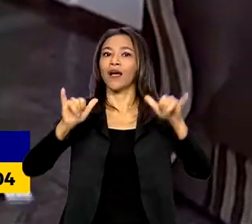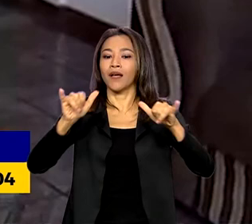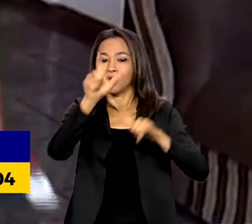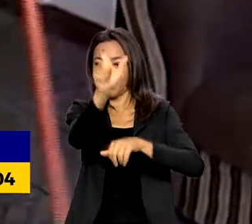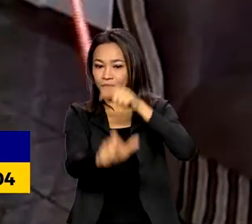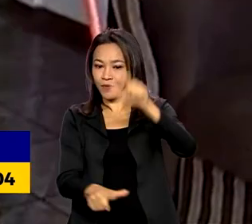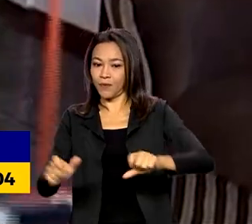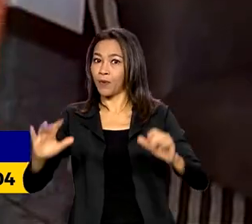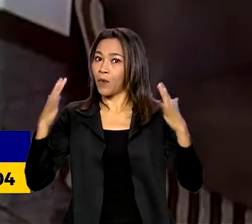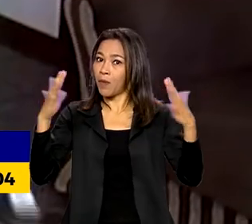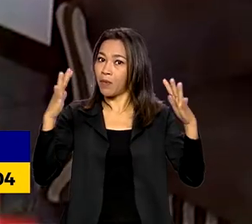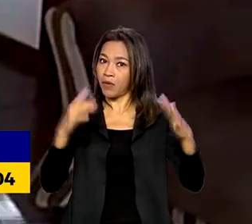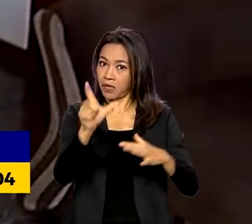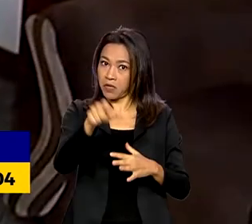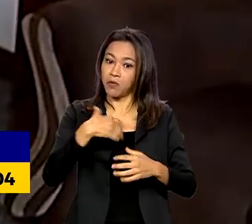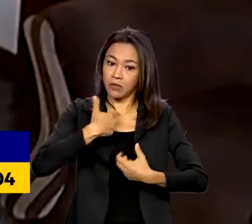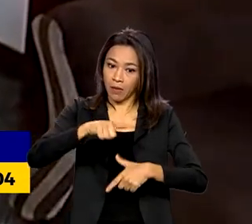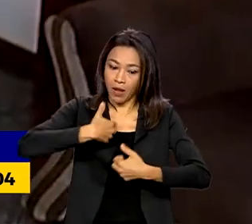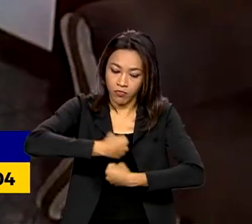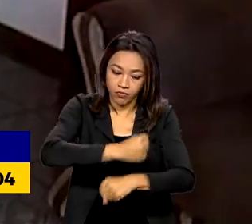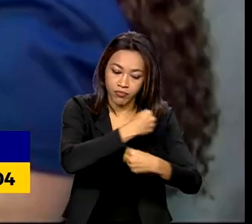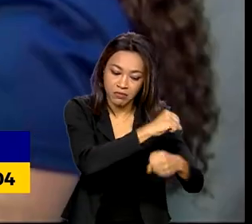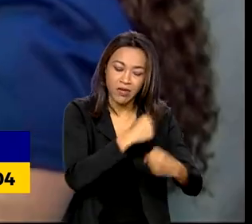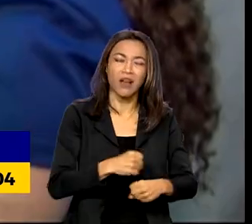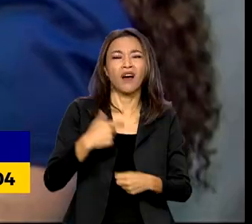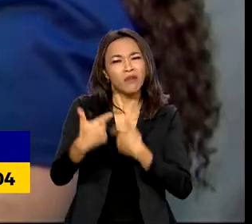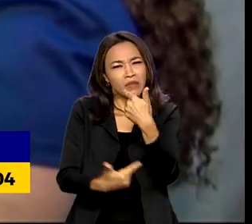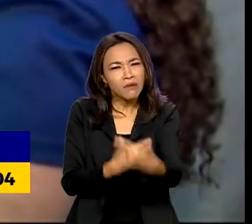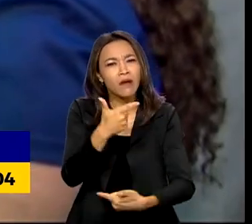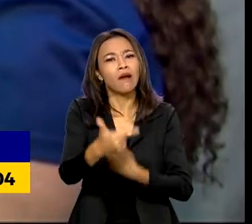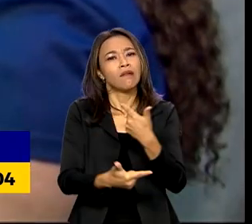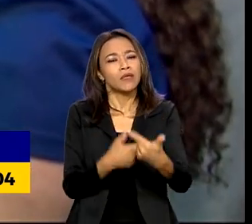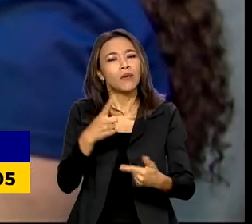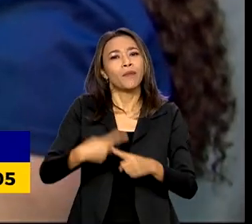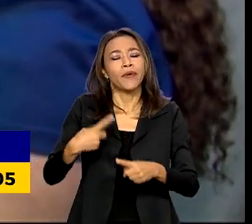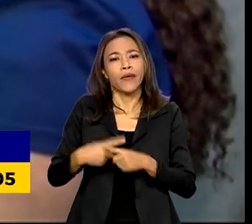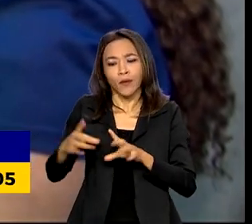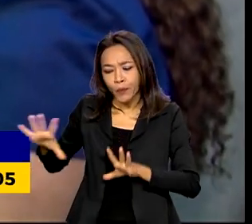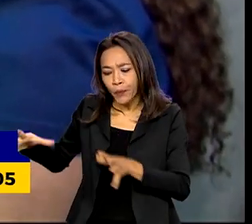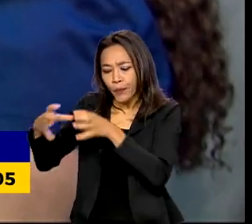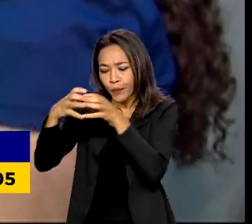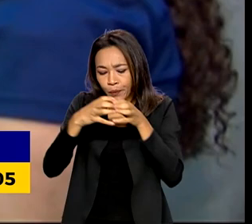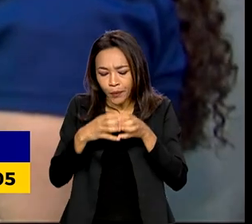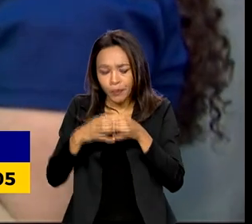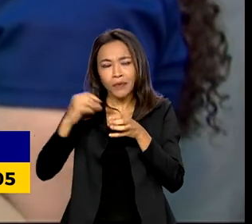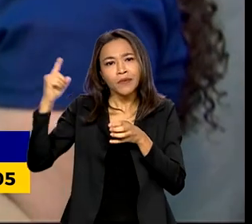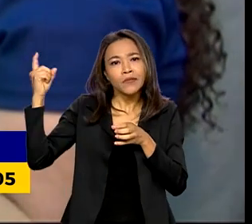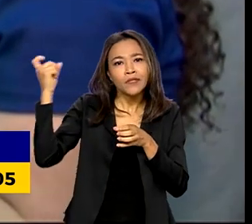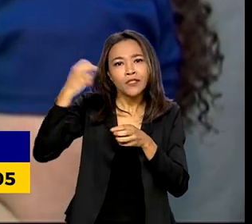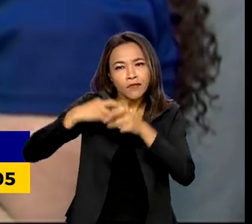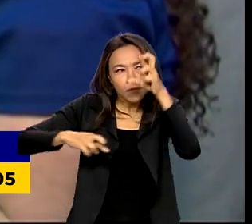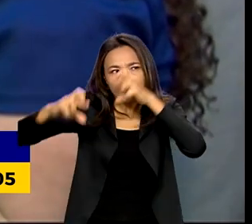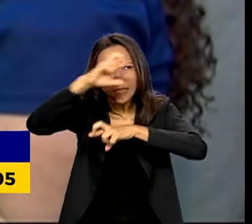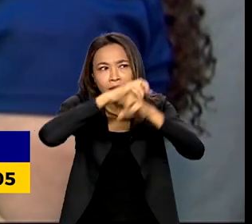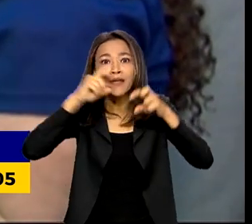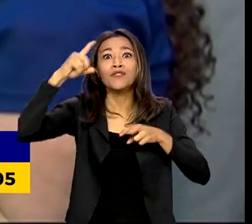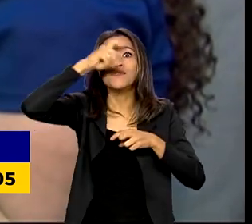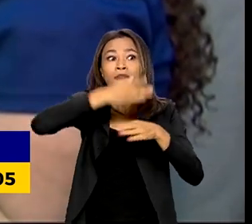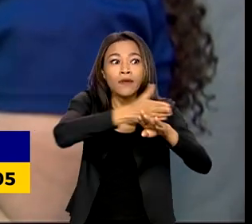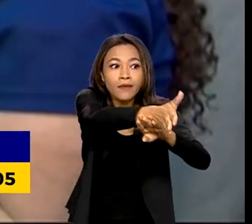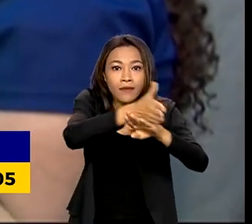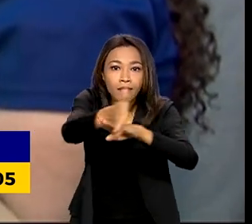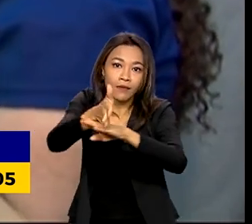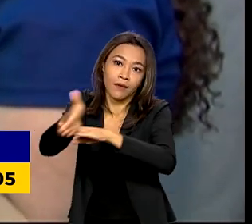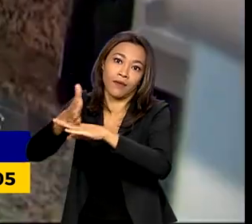facilitar o combate ao emprego degradante, já que equipes de fiscalização têm maior dificuldade de acesso às residências.